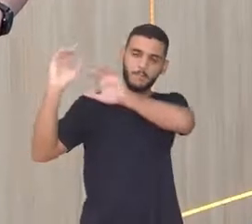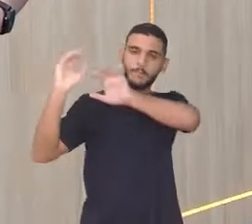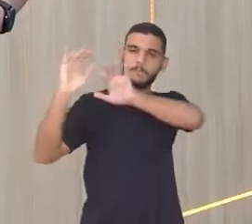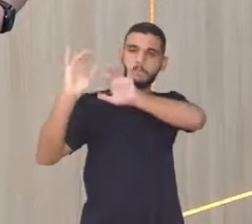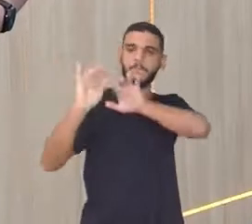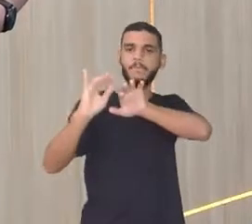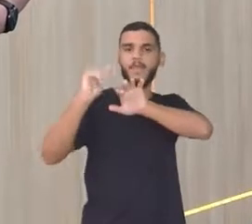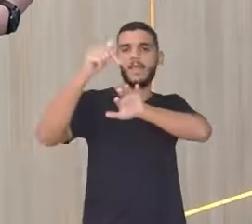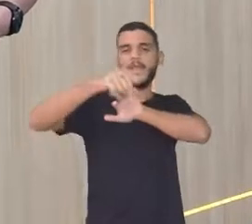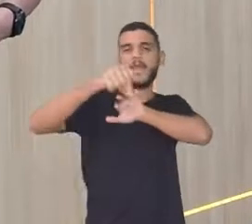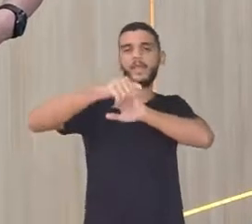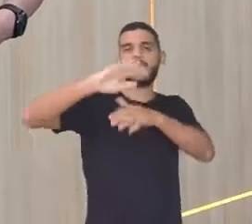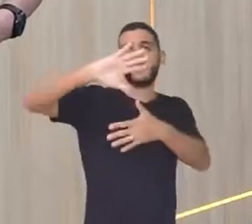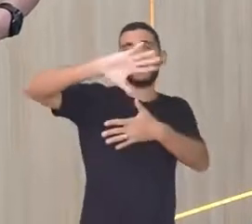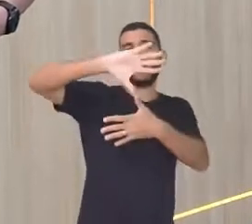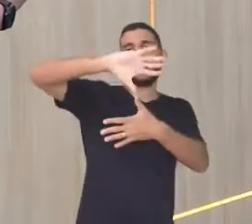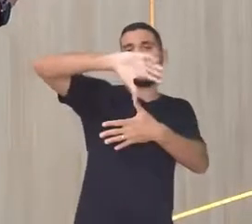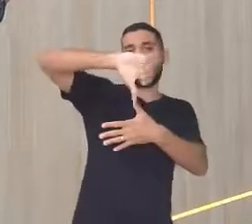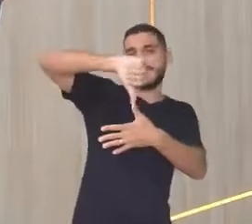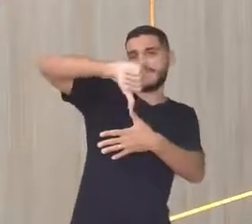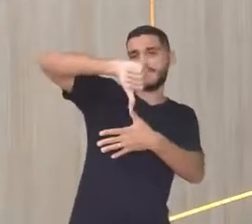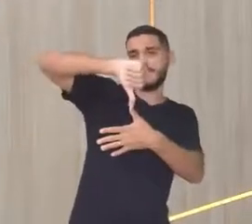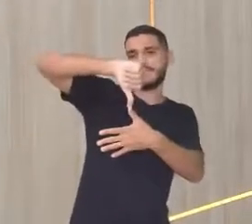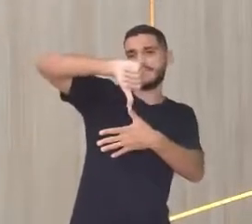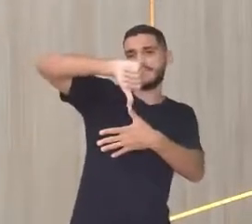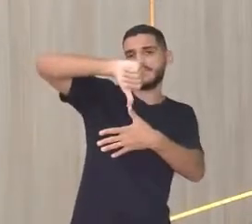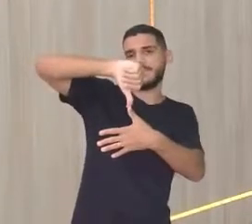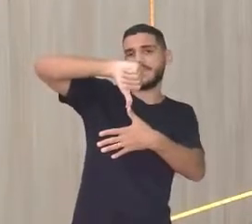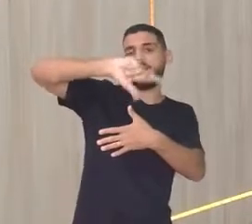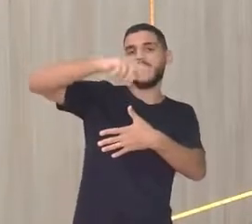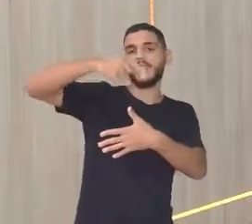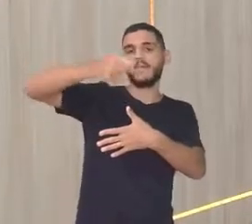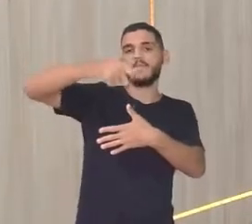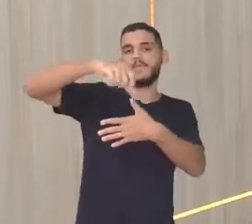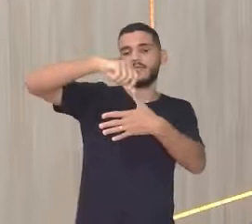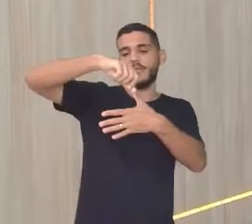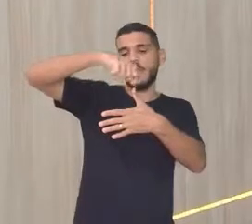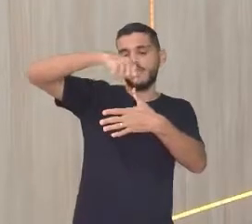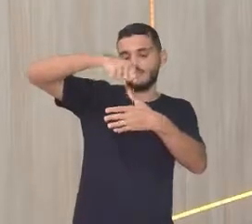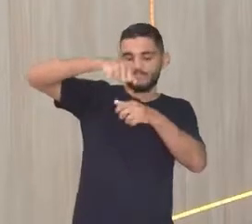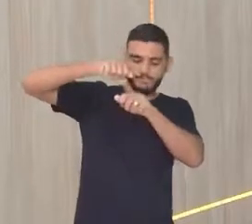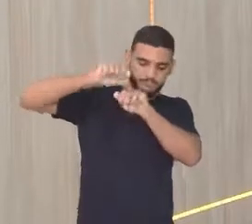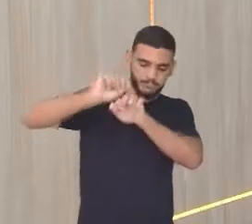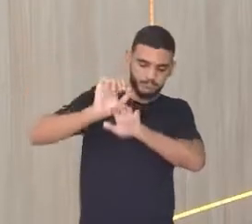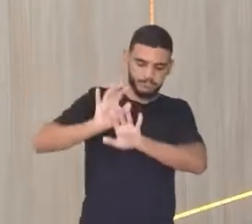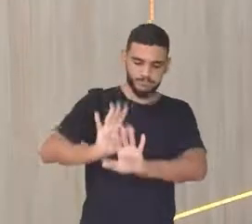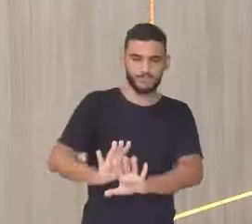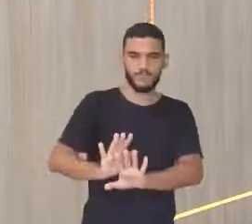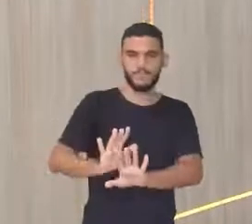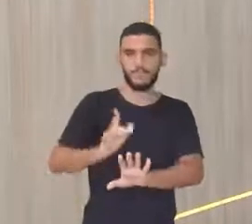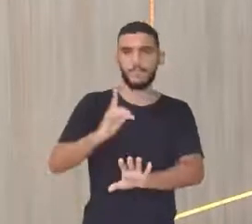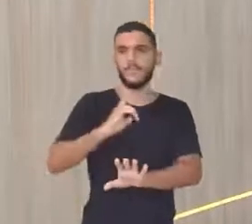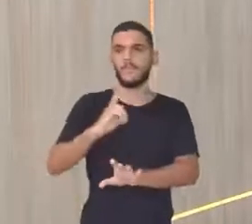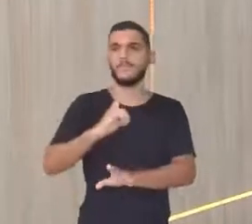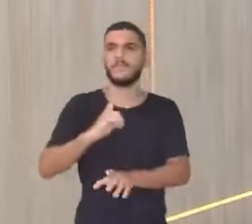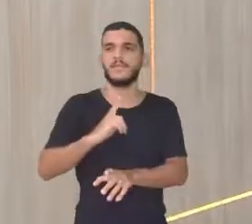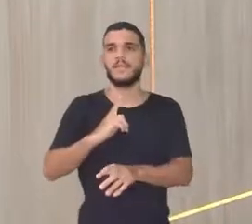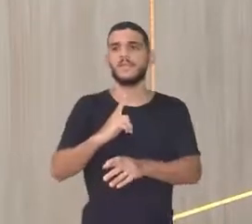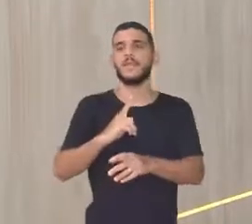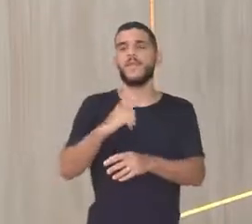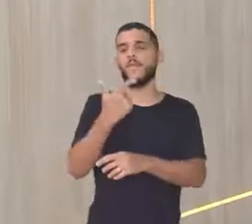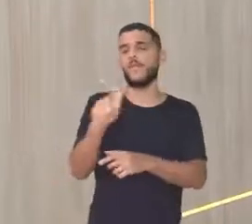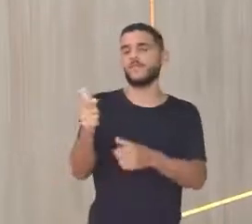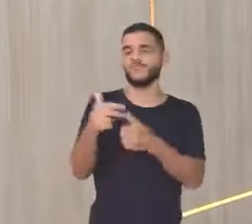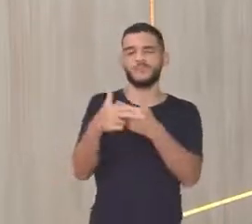Essa região E daqui desceu Isso é uma Uma das teorias Da origem Do homem americano Tem a Malay O Polinésia